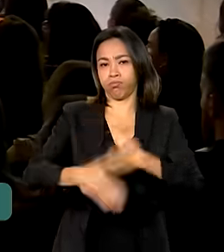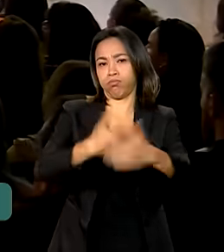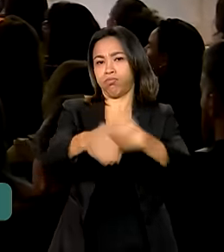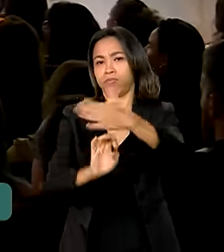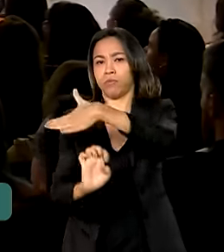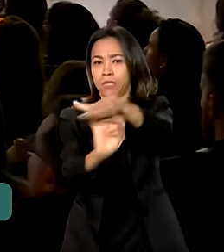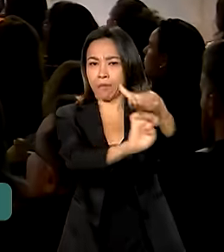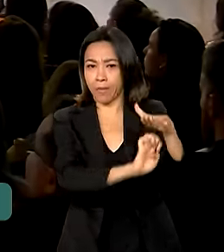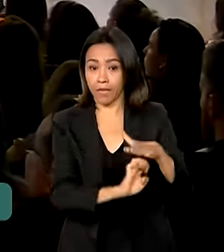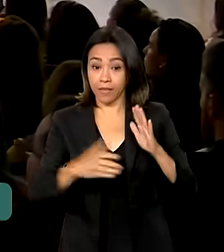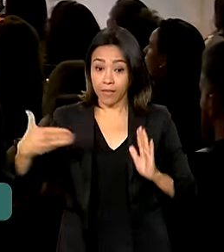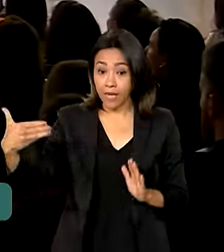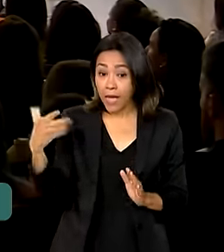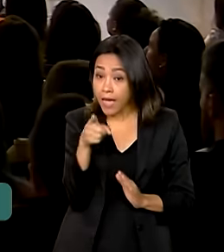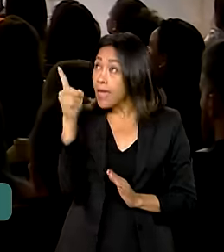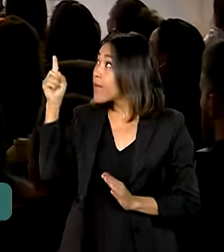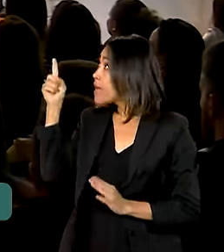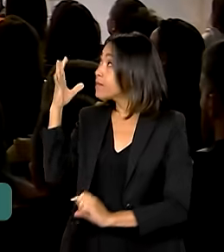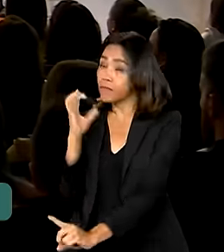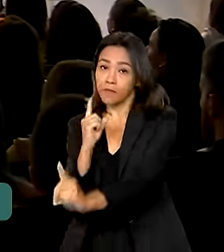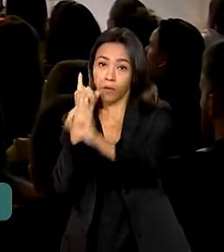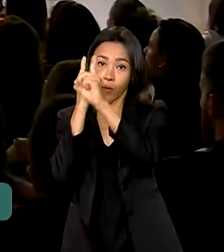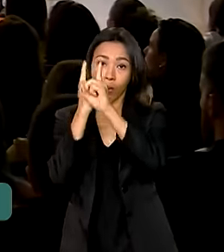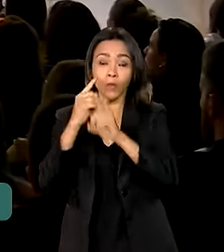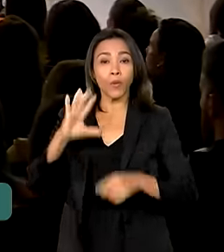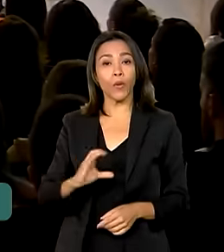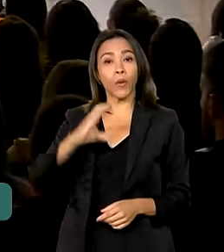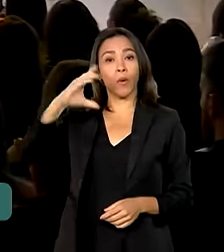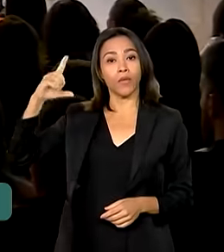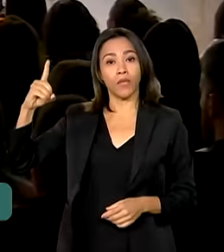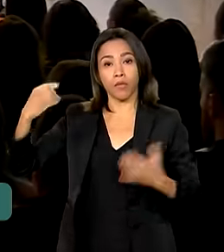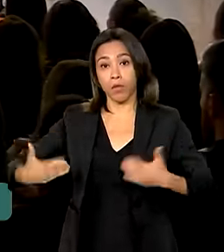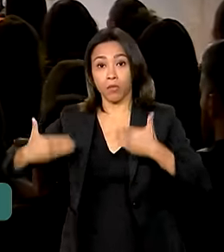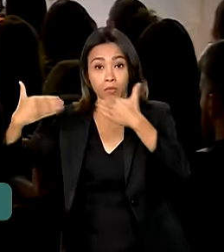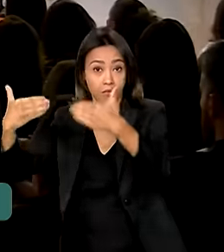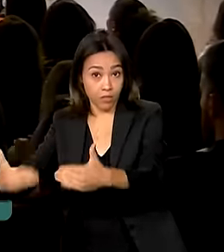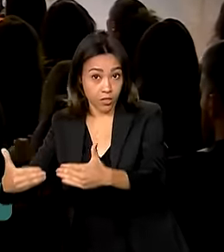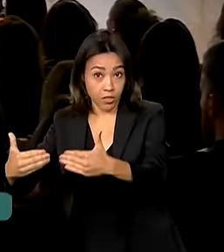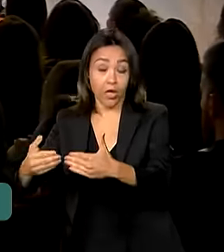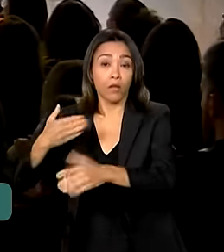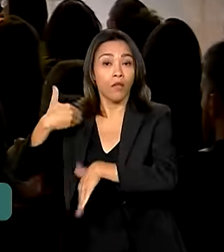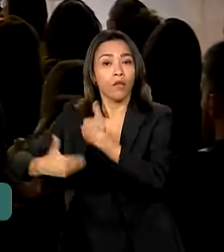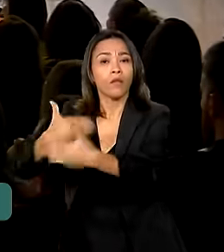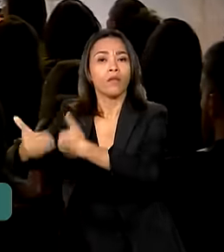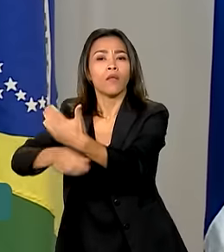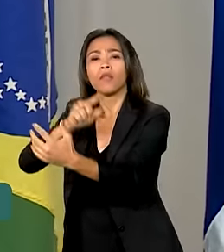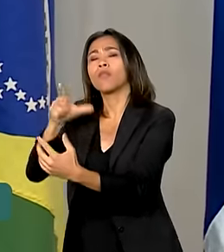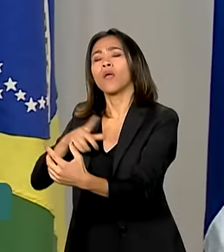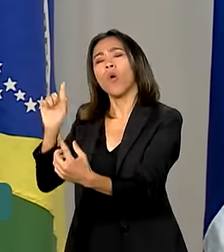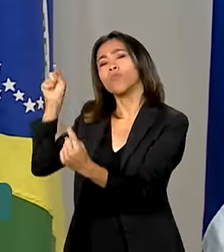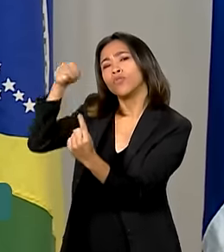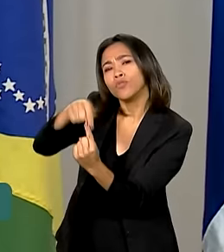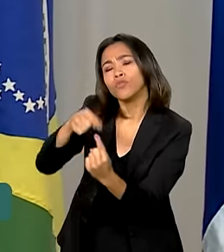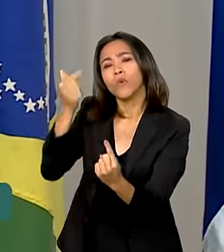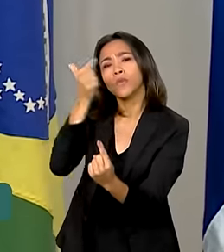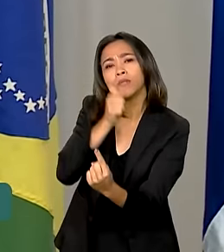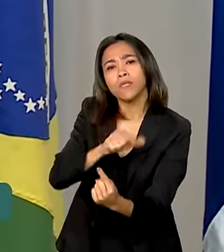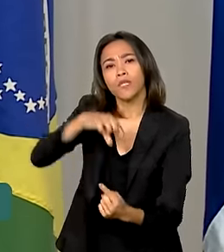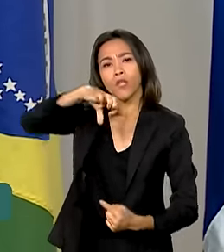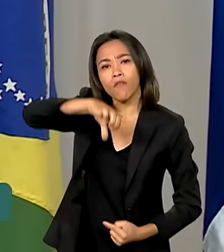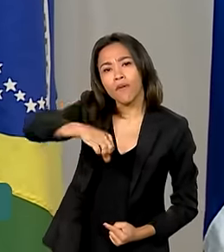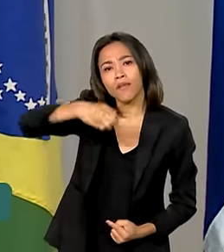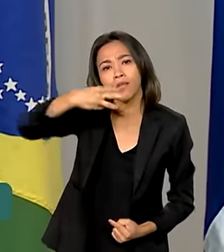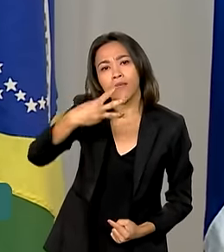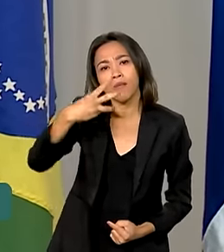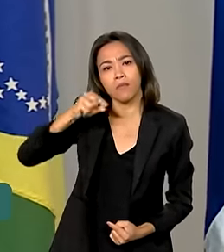Esses eventos, coordenados pelo Ministério do Desenvolvimento, têm a meta de alcançar 93 mil